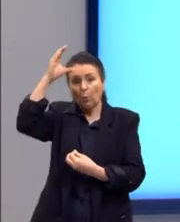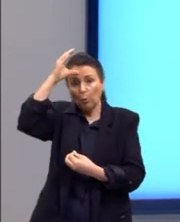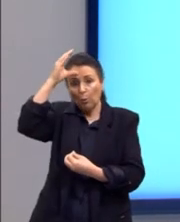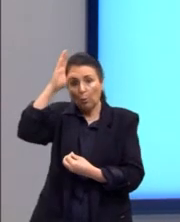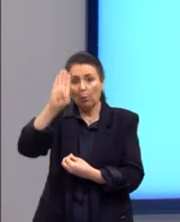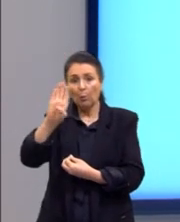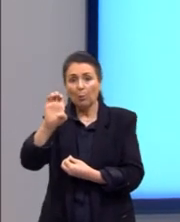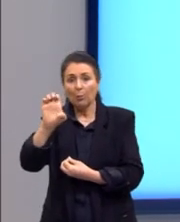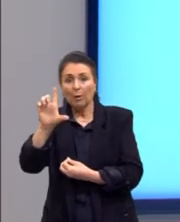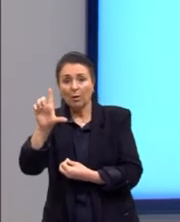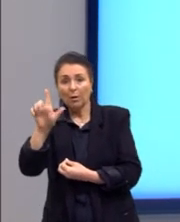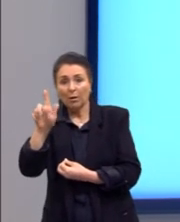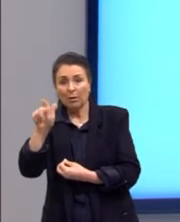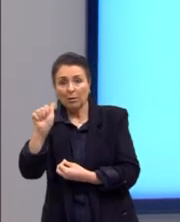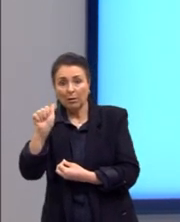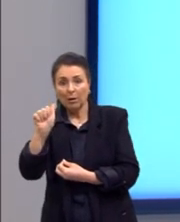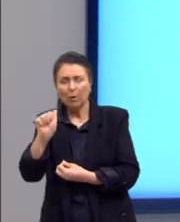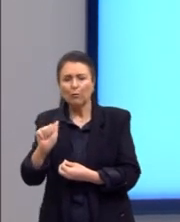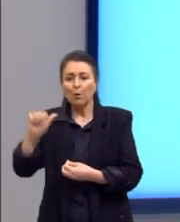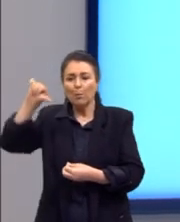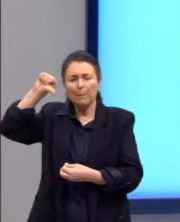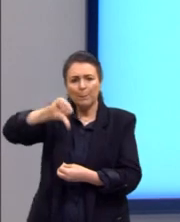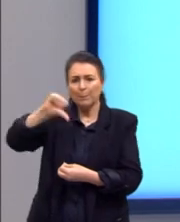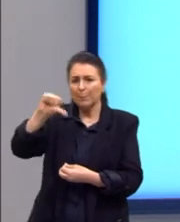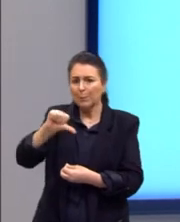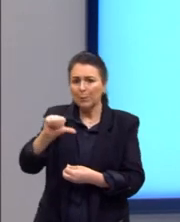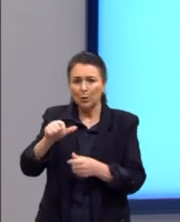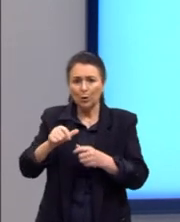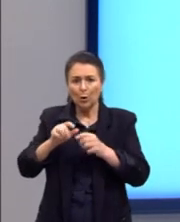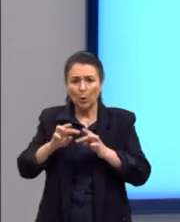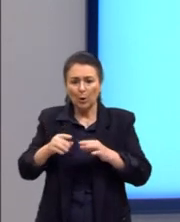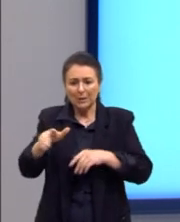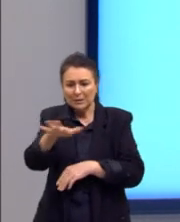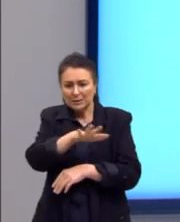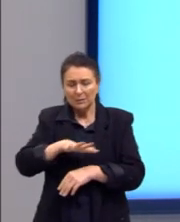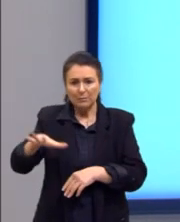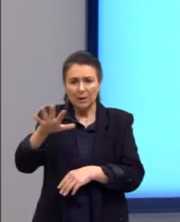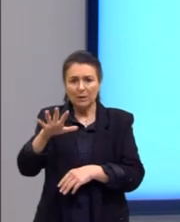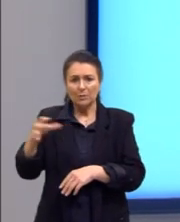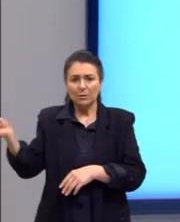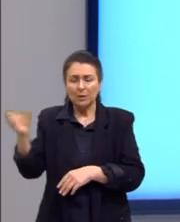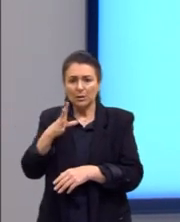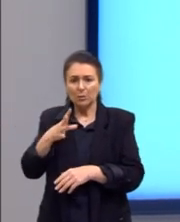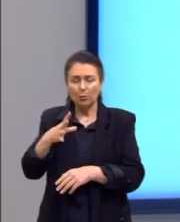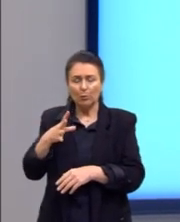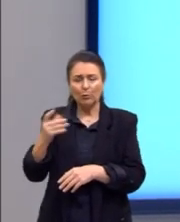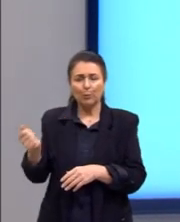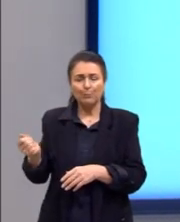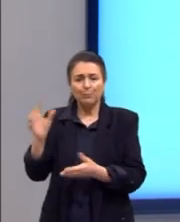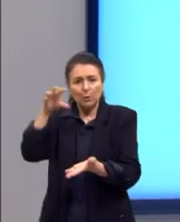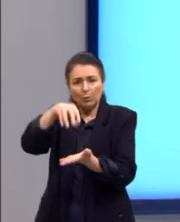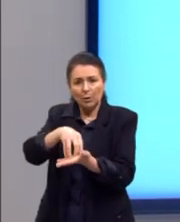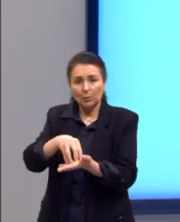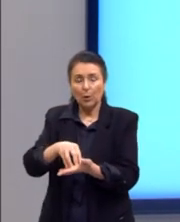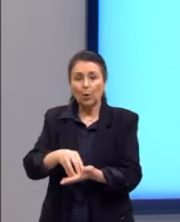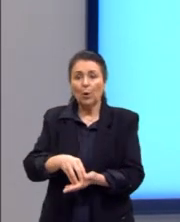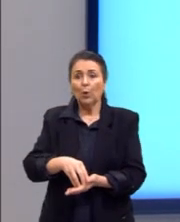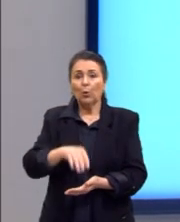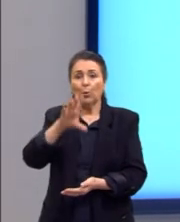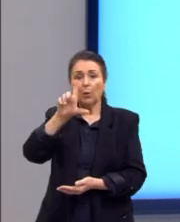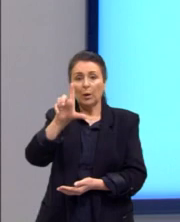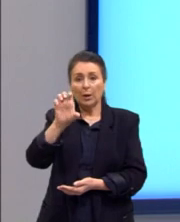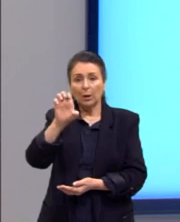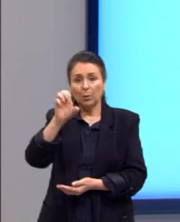como o pior exemplo desse neocolonialismo. Leopoldo II, ele teria lucrado cerca de um bilhão de